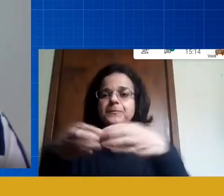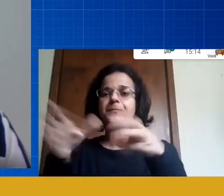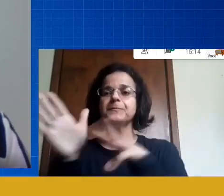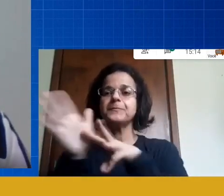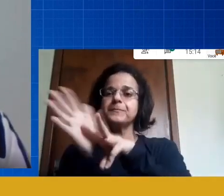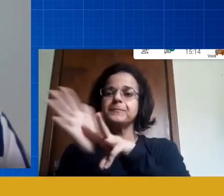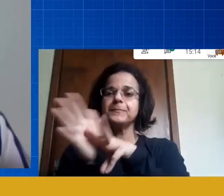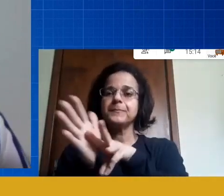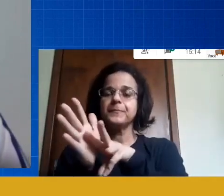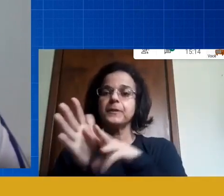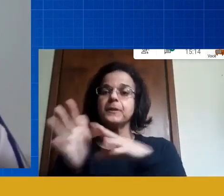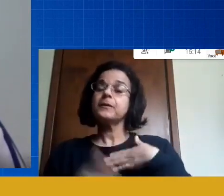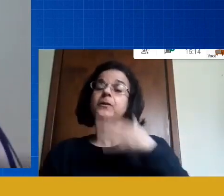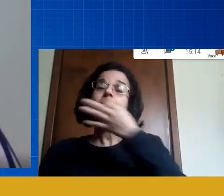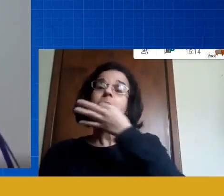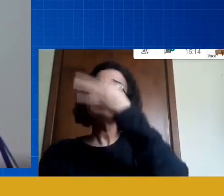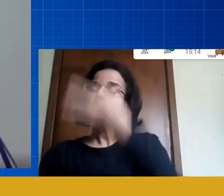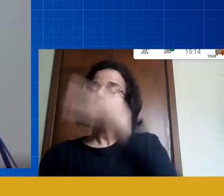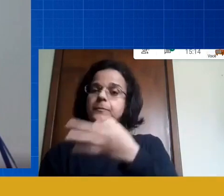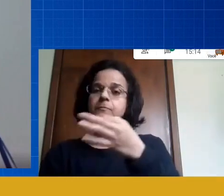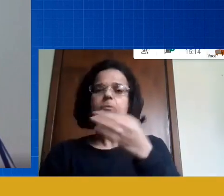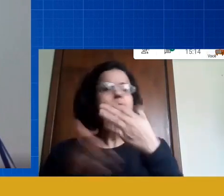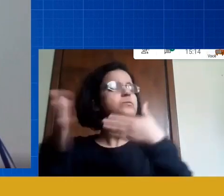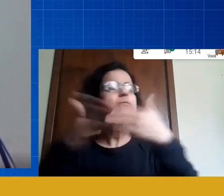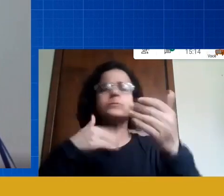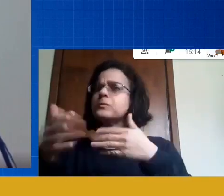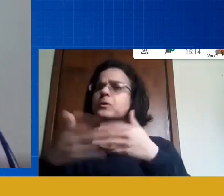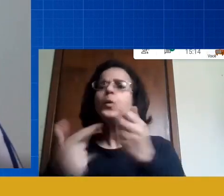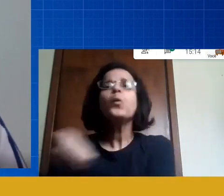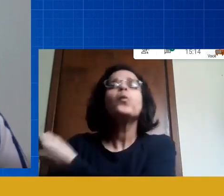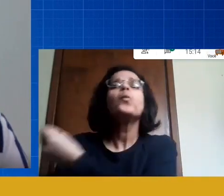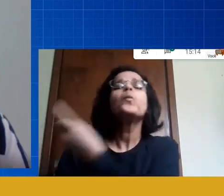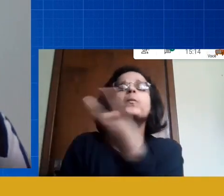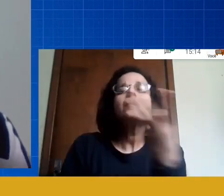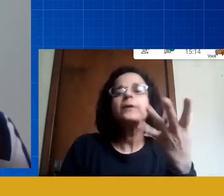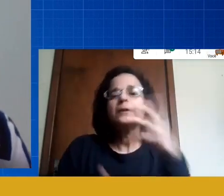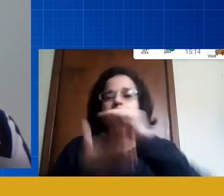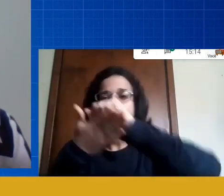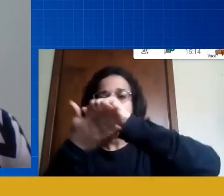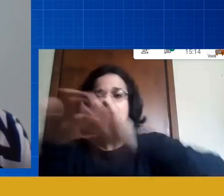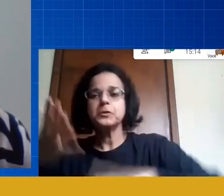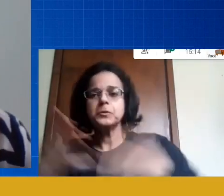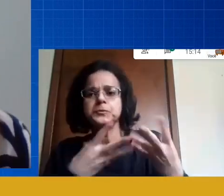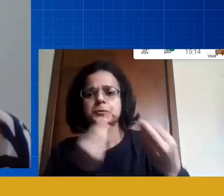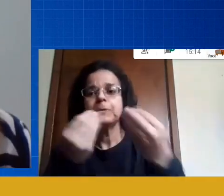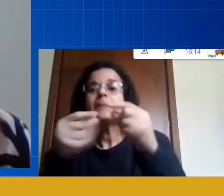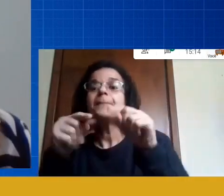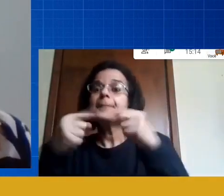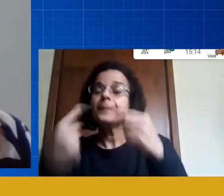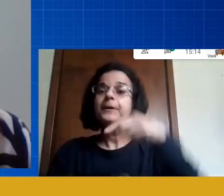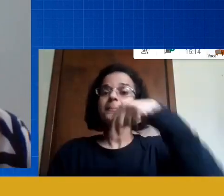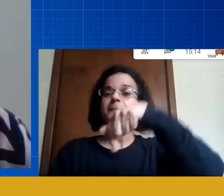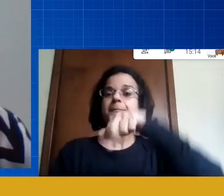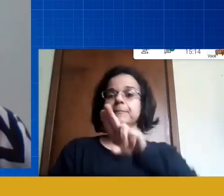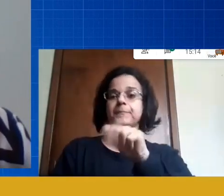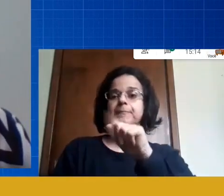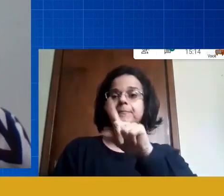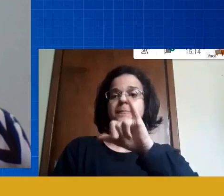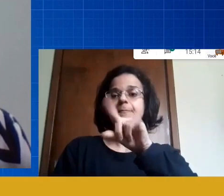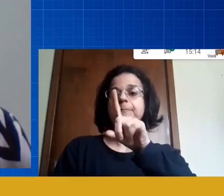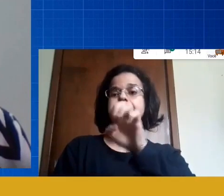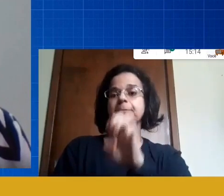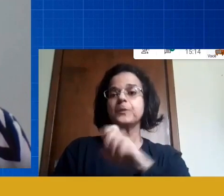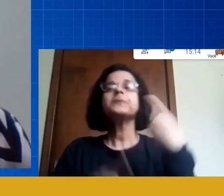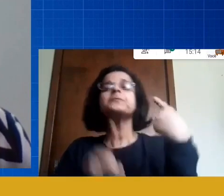é o que importa não é a quantidade de atividade mas a qualidade e o porquê porquê e para